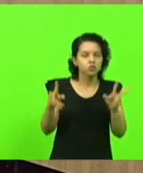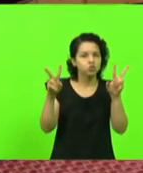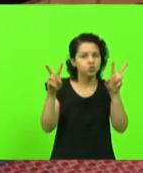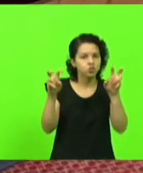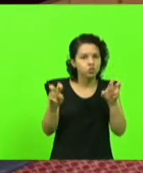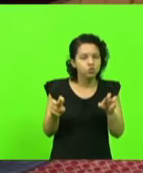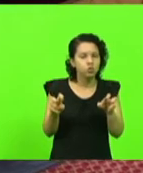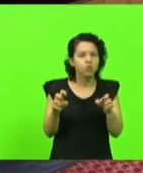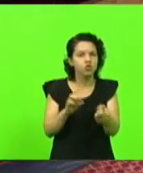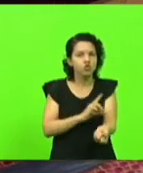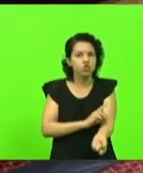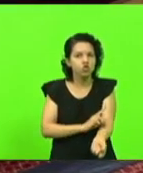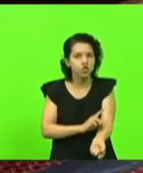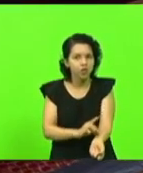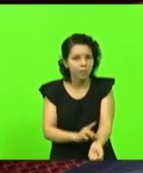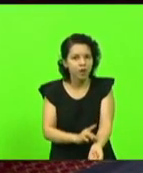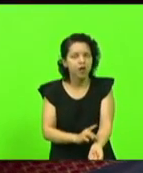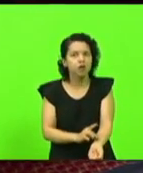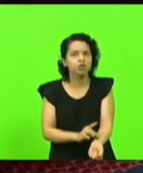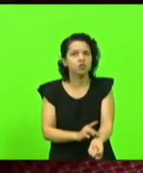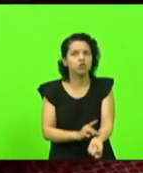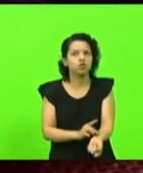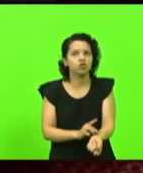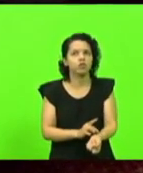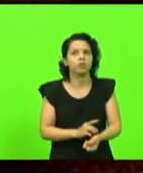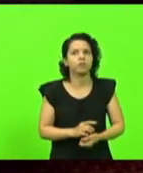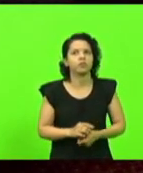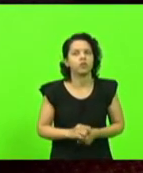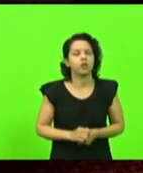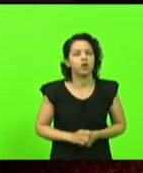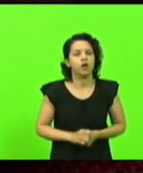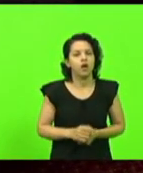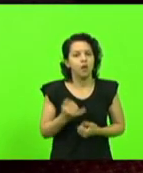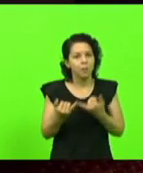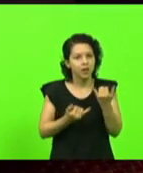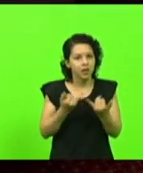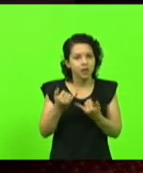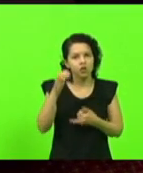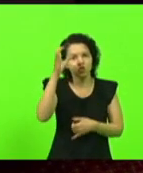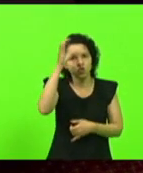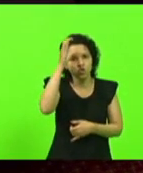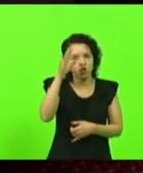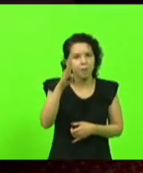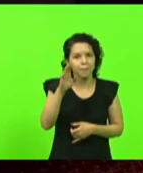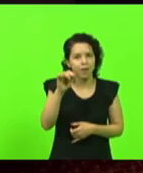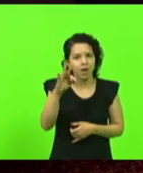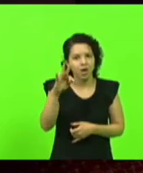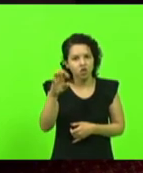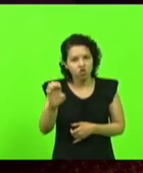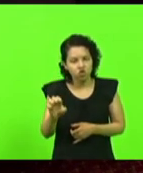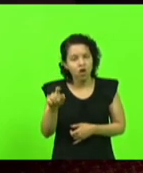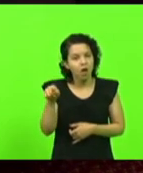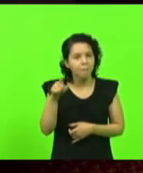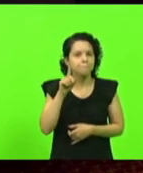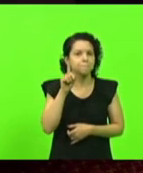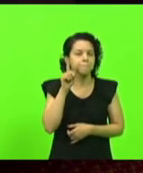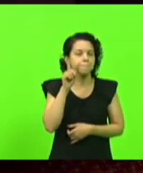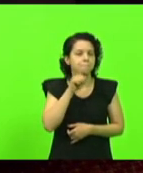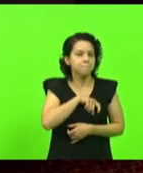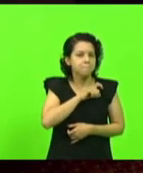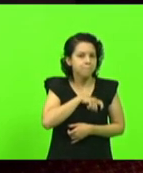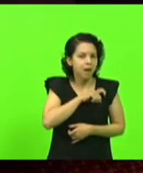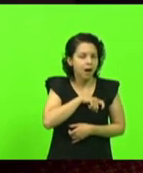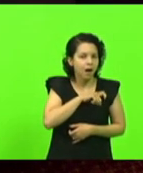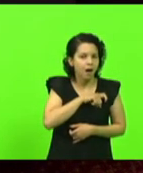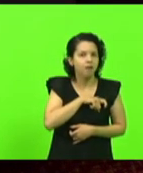diabetes que a gente até brinca diabetes que ela é má ela é traiçoeira mais